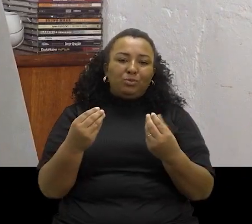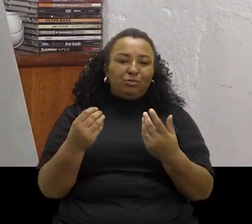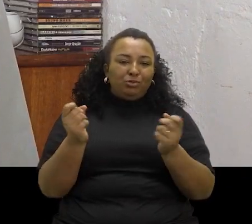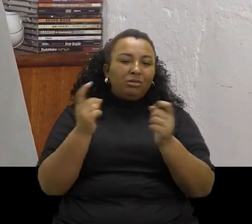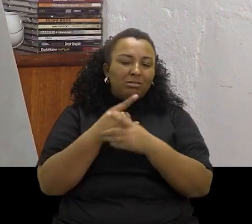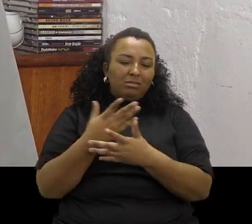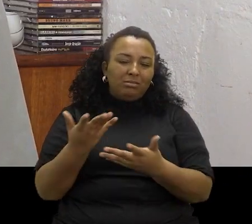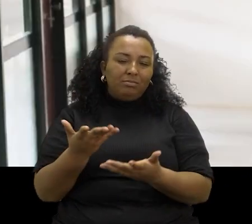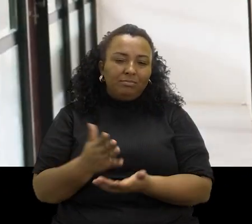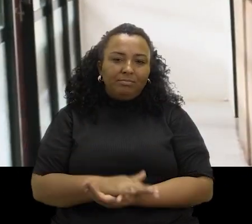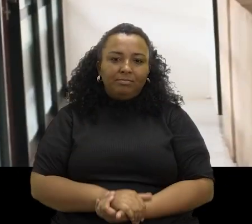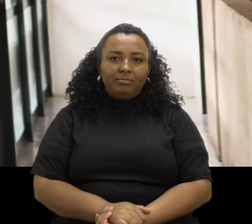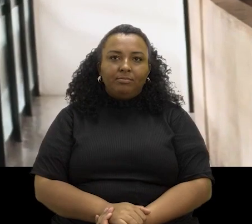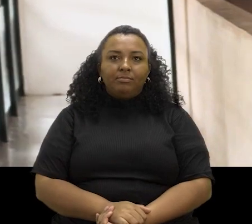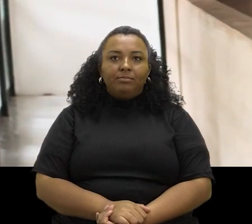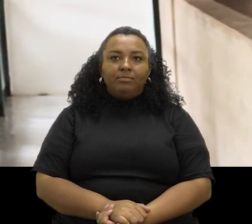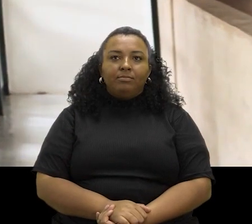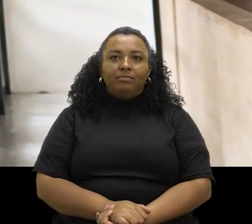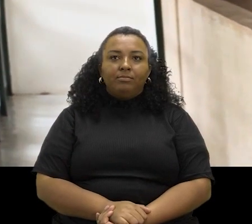muito estigmatizado.